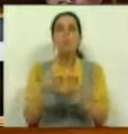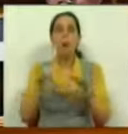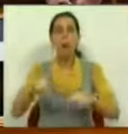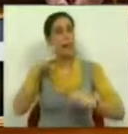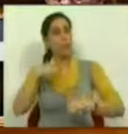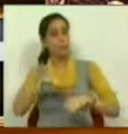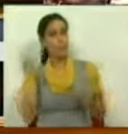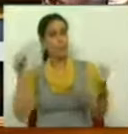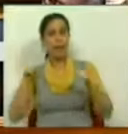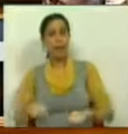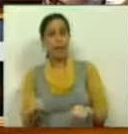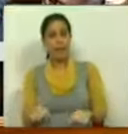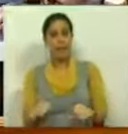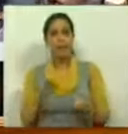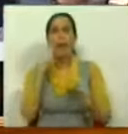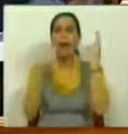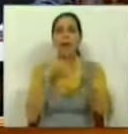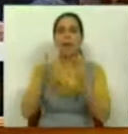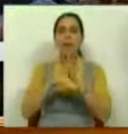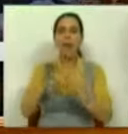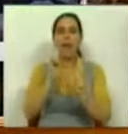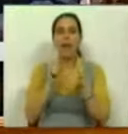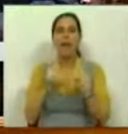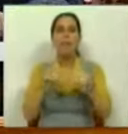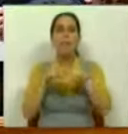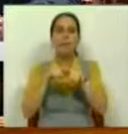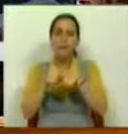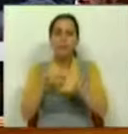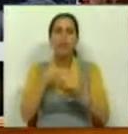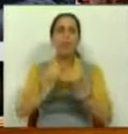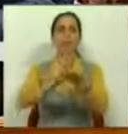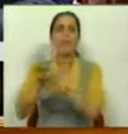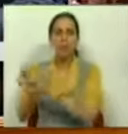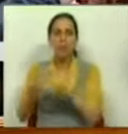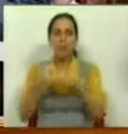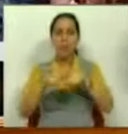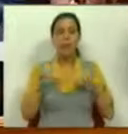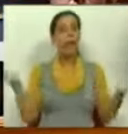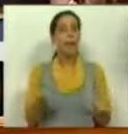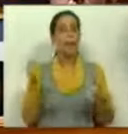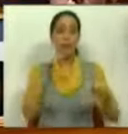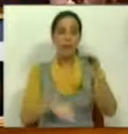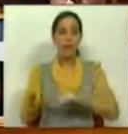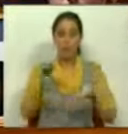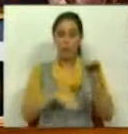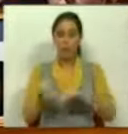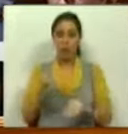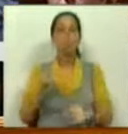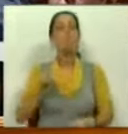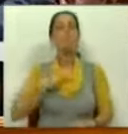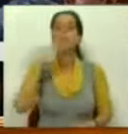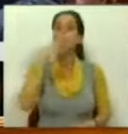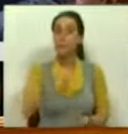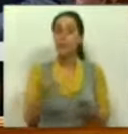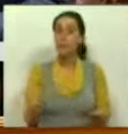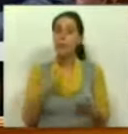que aqui é trazida para revisão da lei dos partidos e do financiamento dos partidos políticos e das campanhas eleitorais, eu devo